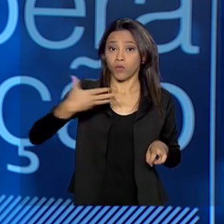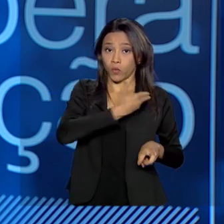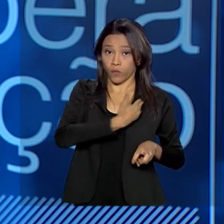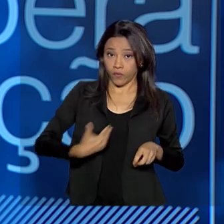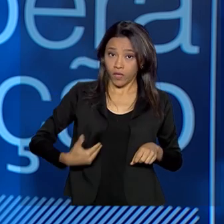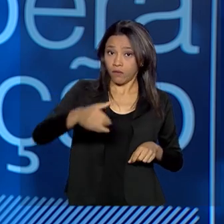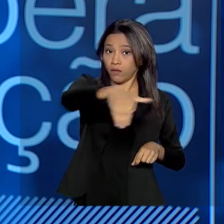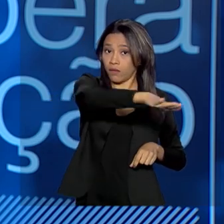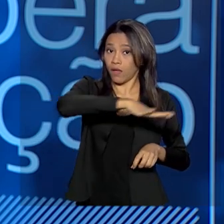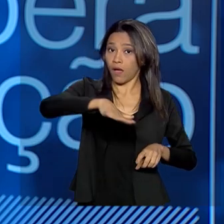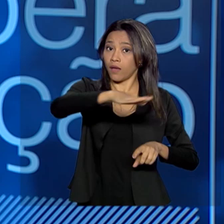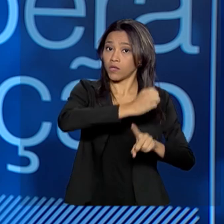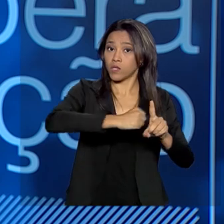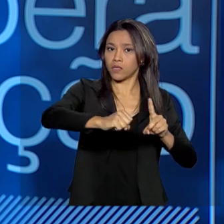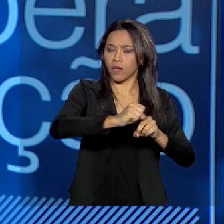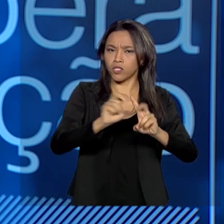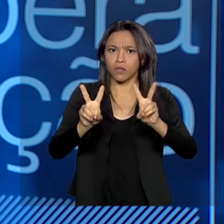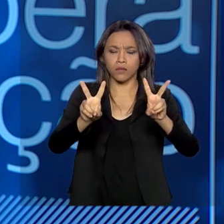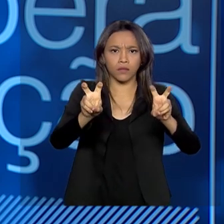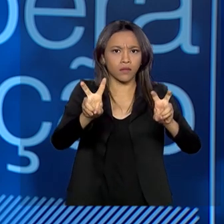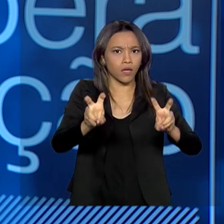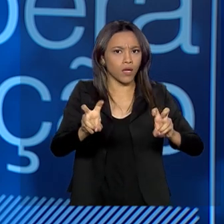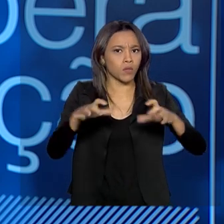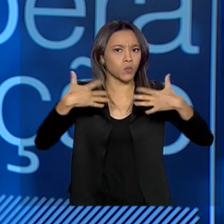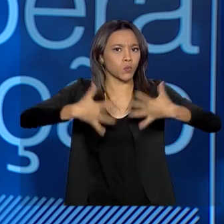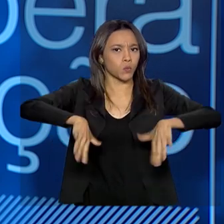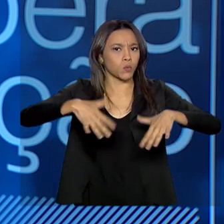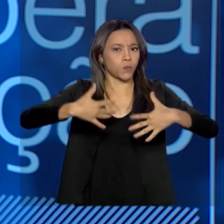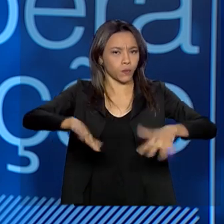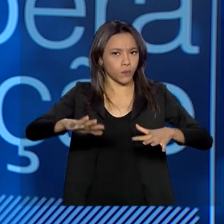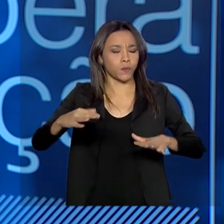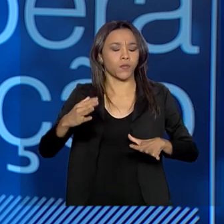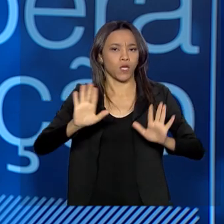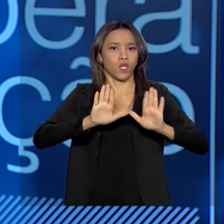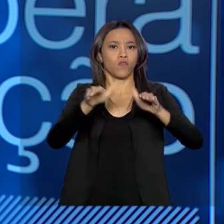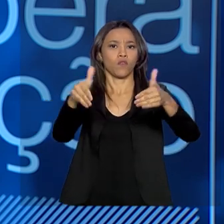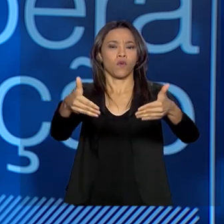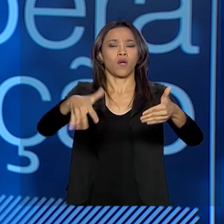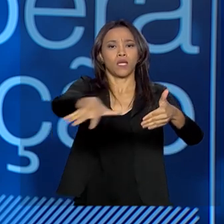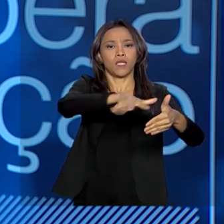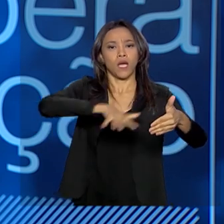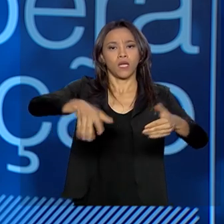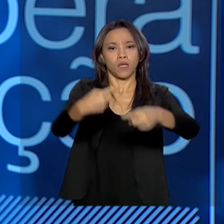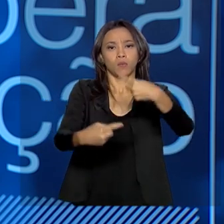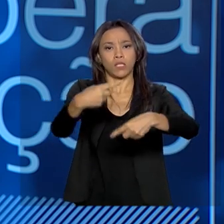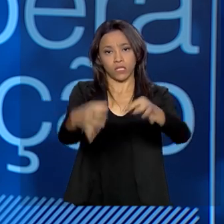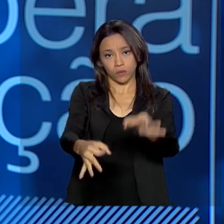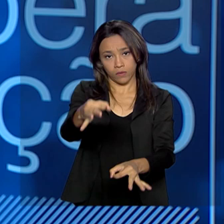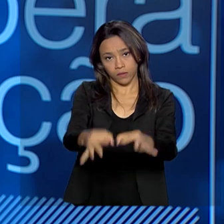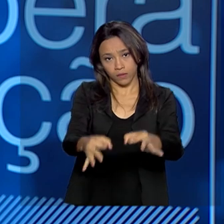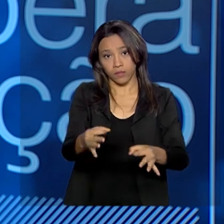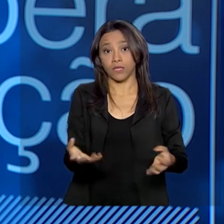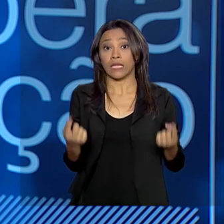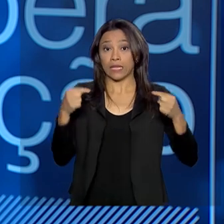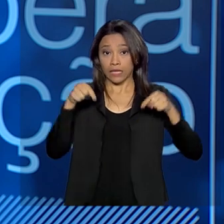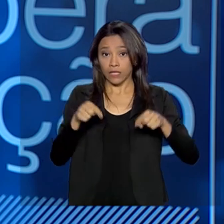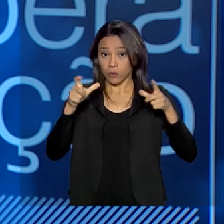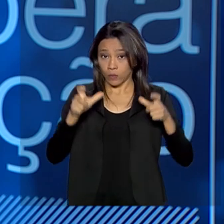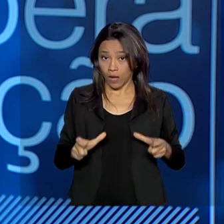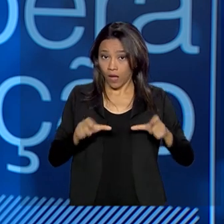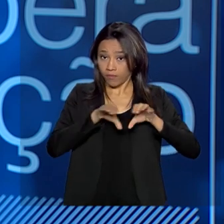nos temas mais prementes em torno da política de justiça. Nós temos nesse ambiente,